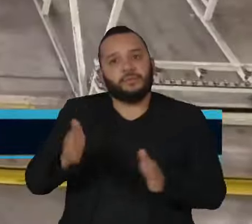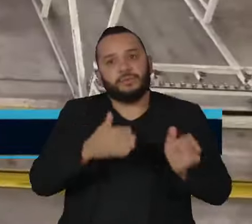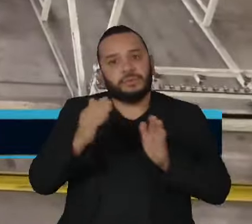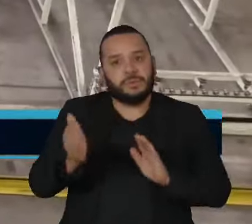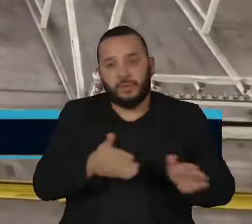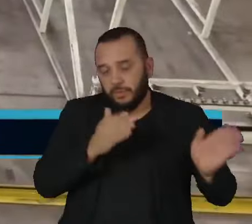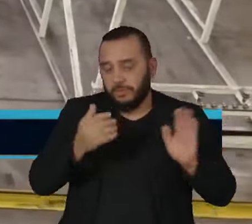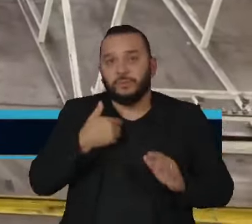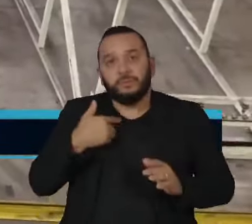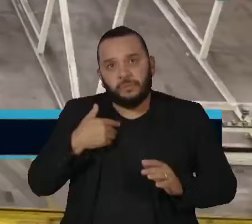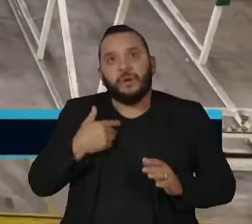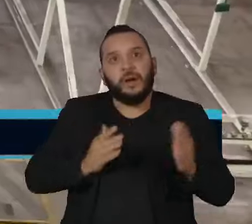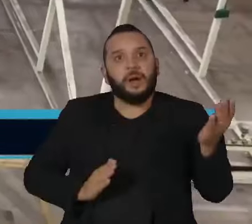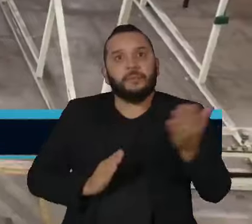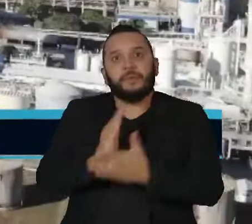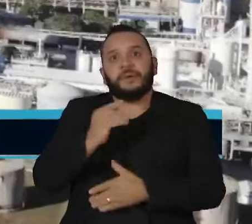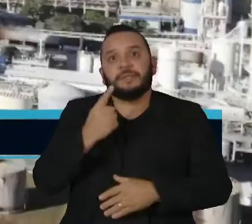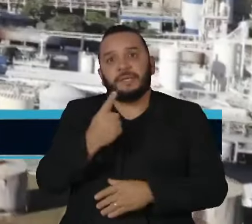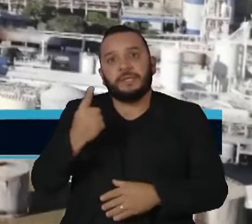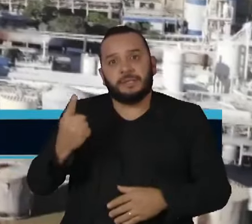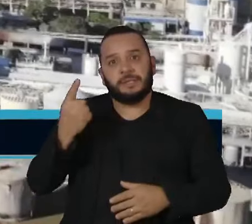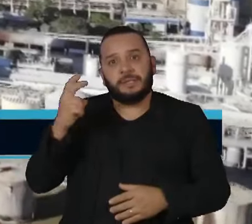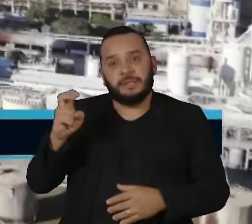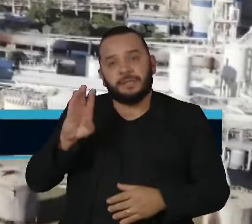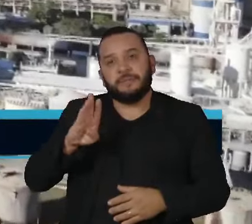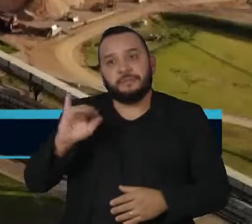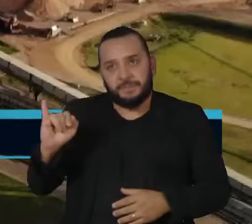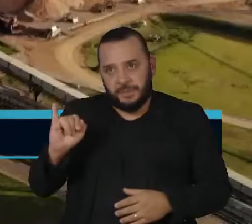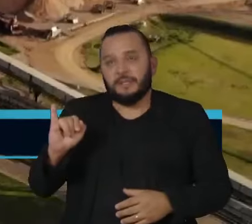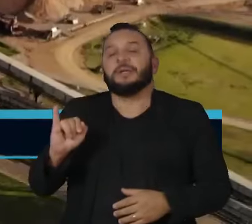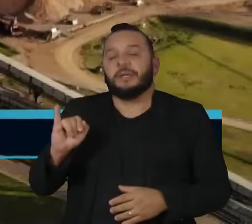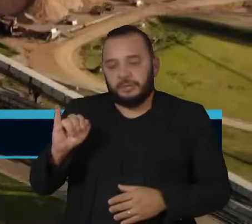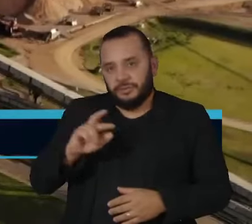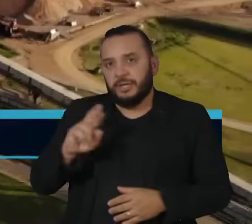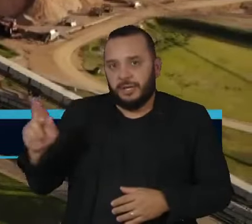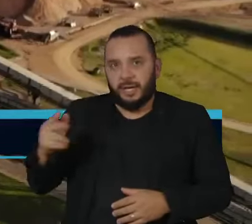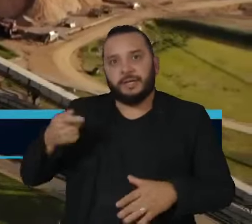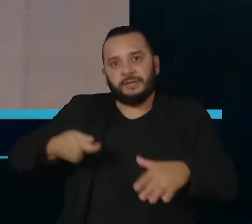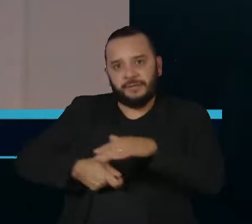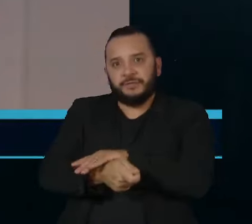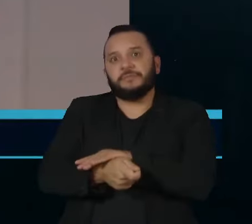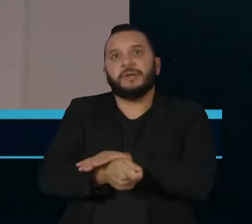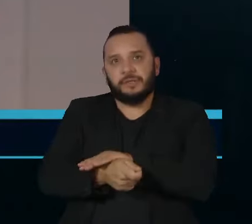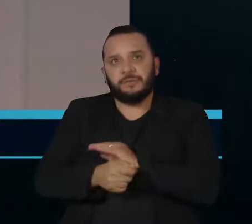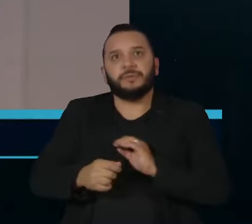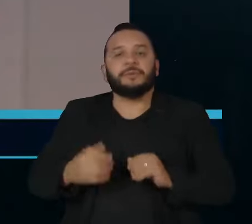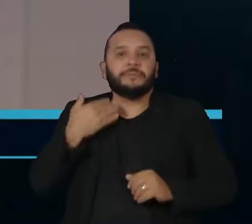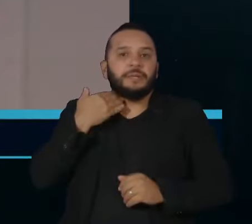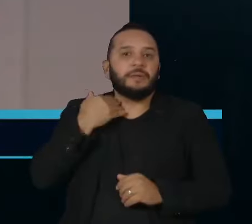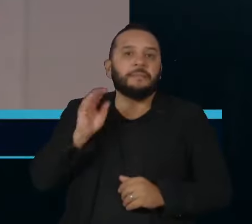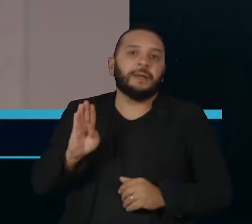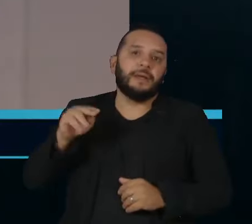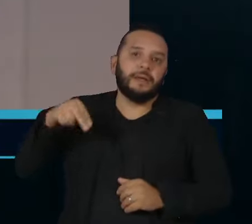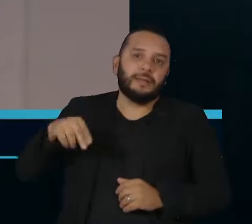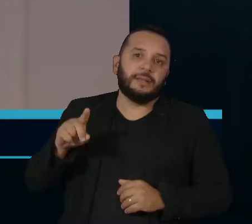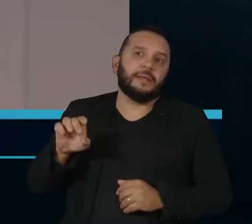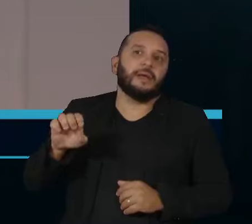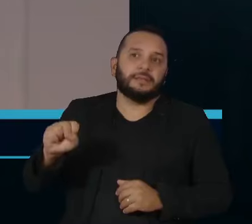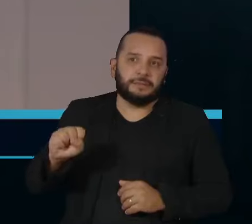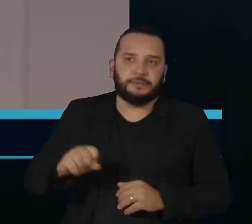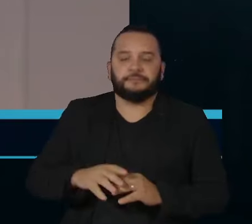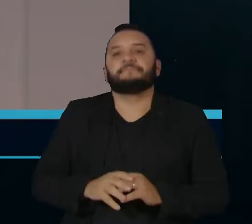foram aprovados 115 bilhões de reais em investimentos via BNDES. Vamos trabalhar para que a gente aumente